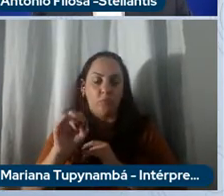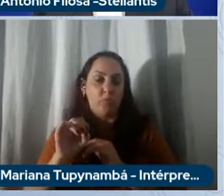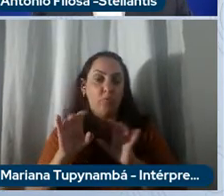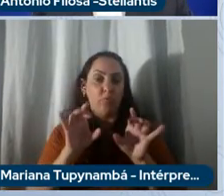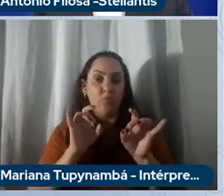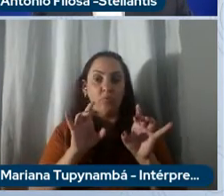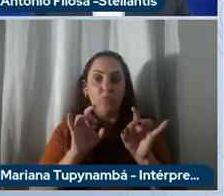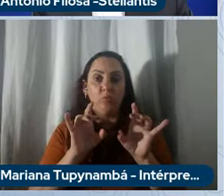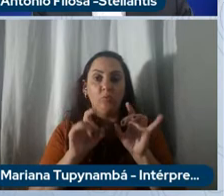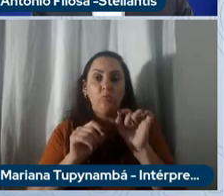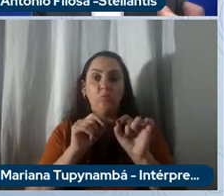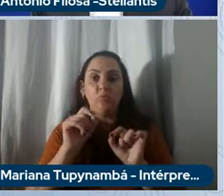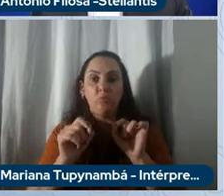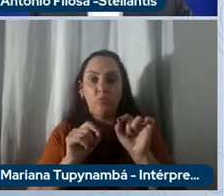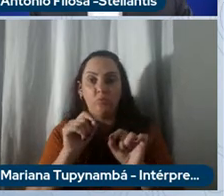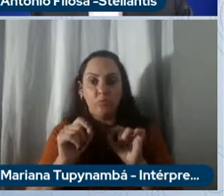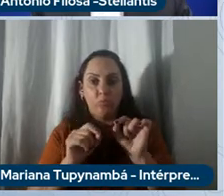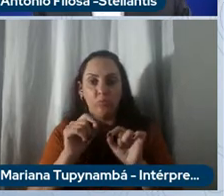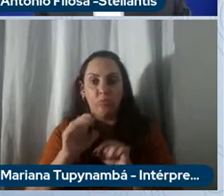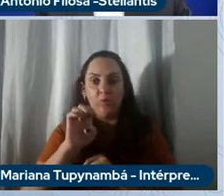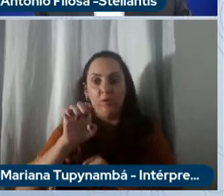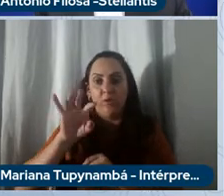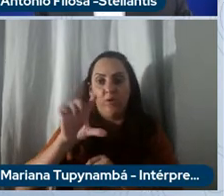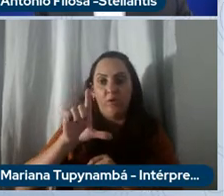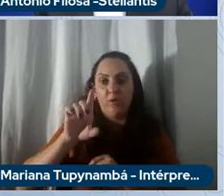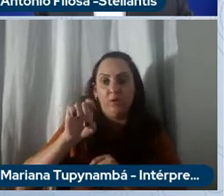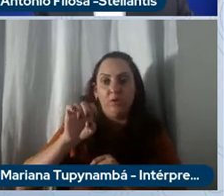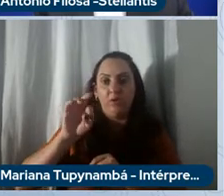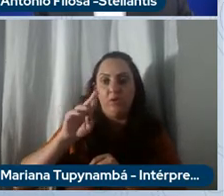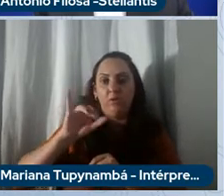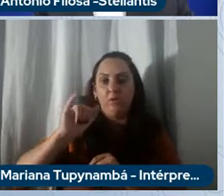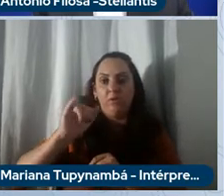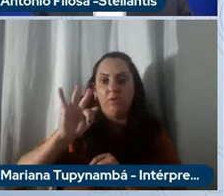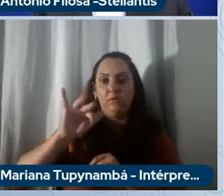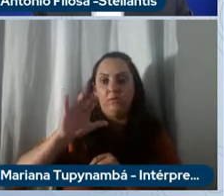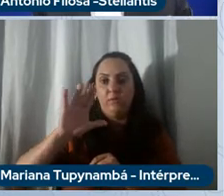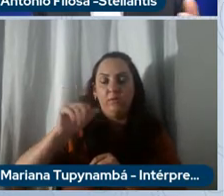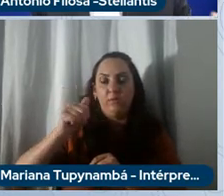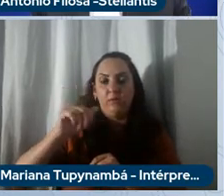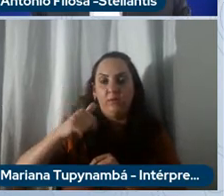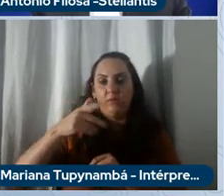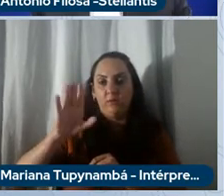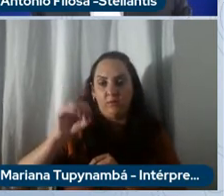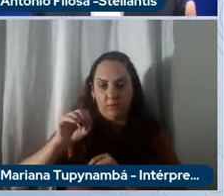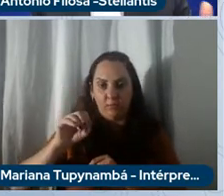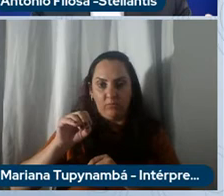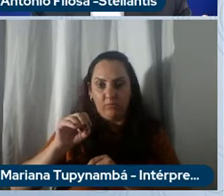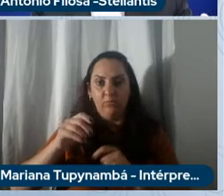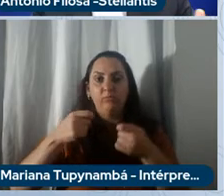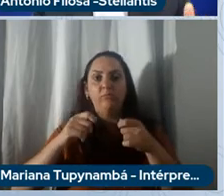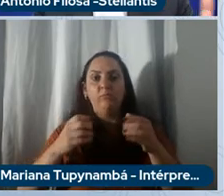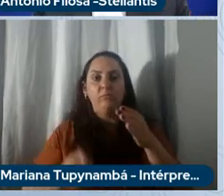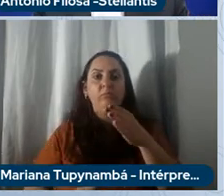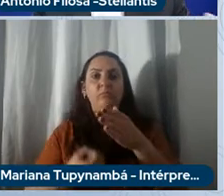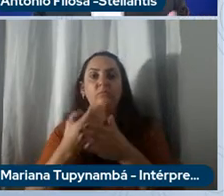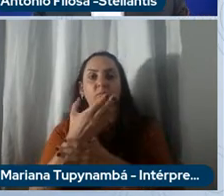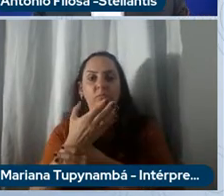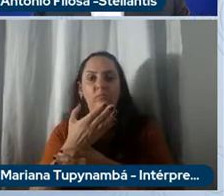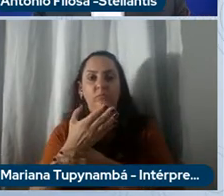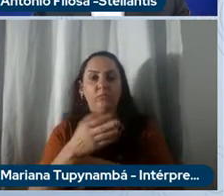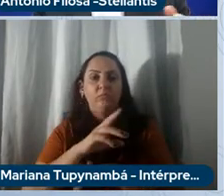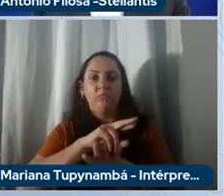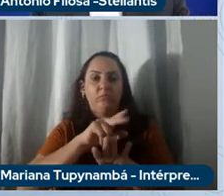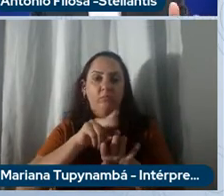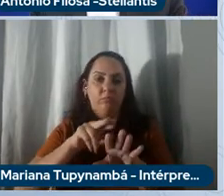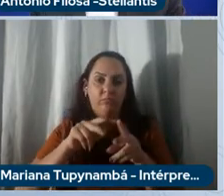esquerda lançar quatro plataformas novas convertir a maioria das nossas plantas